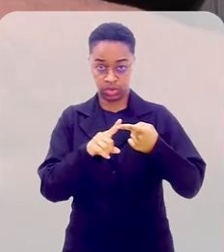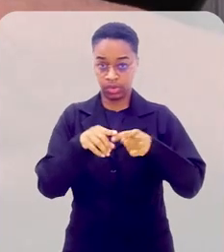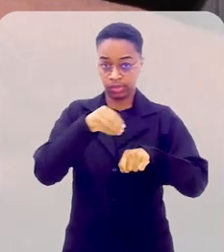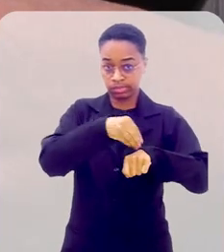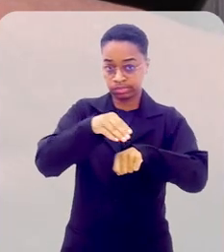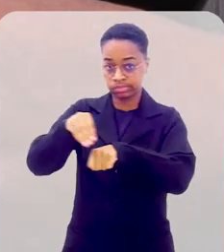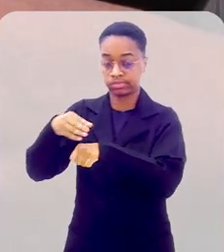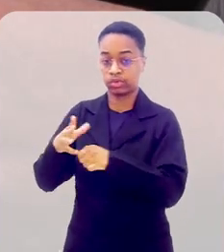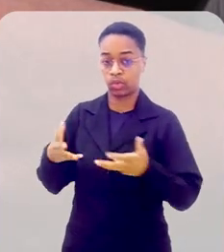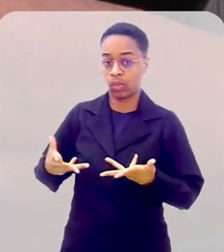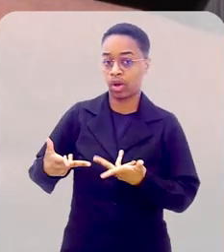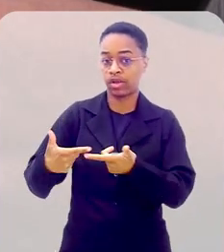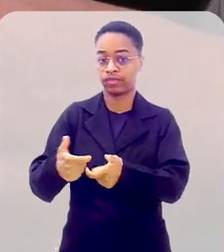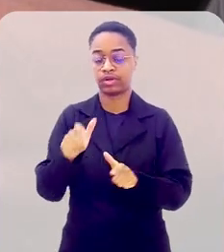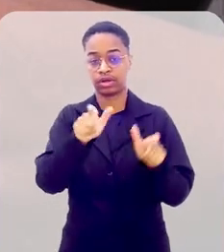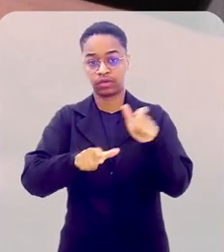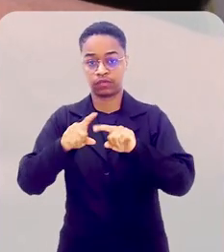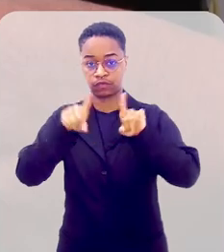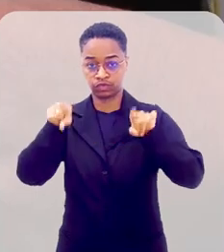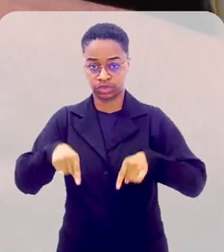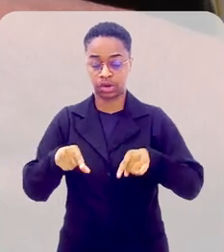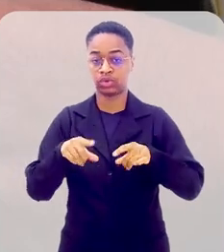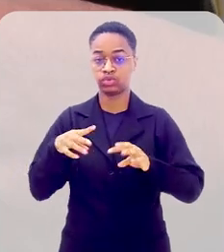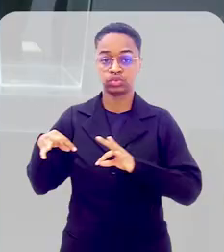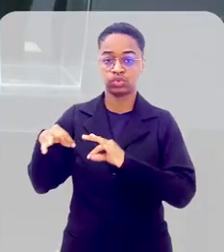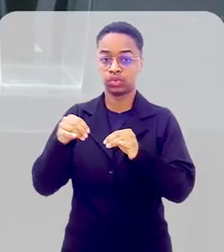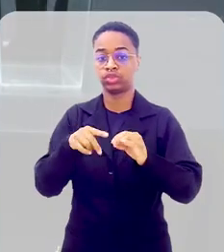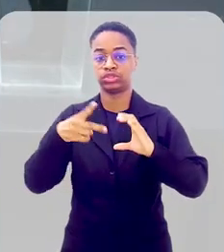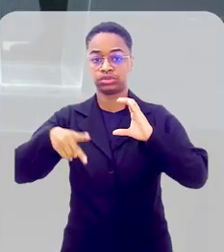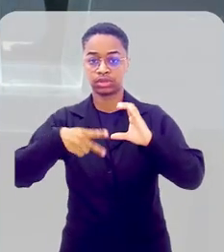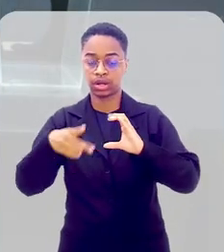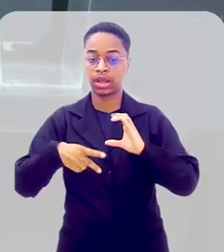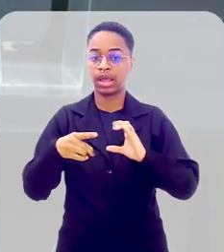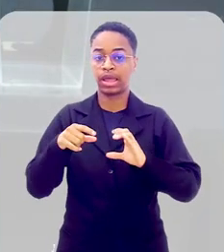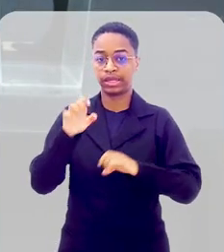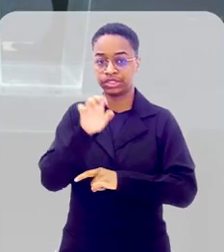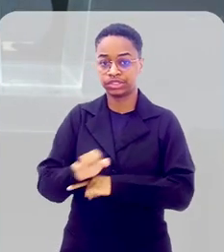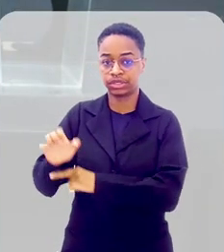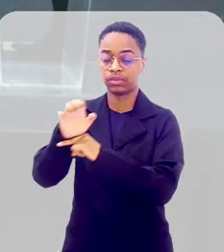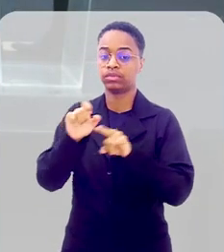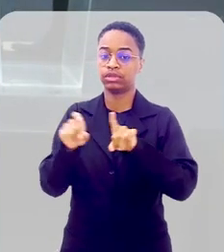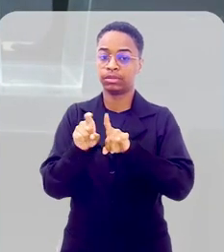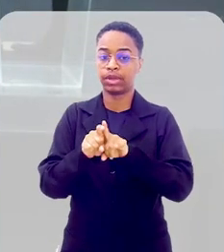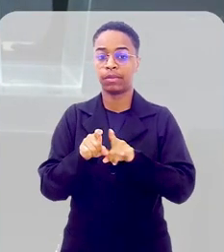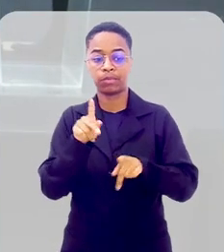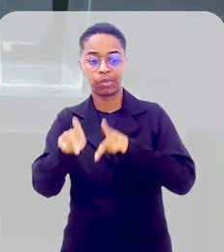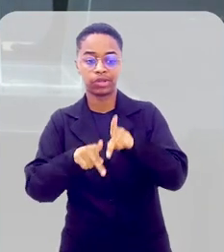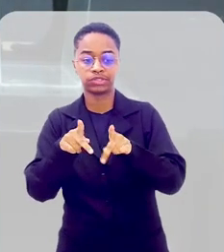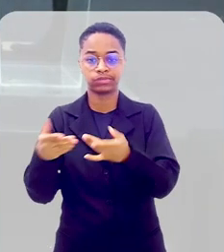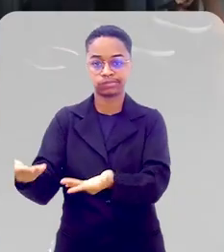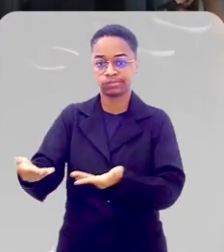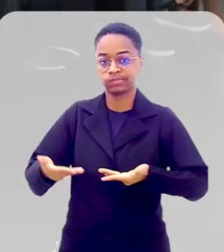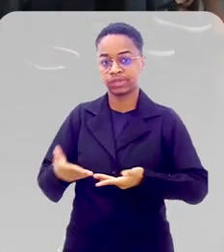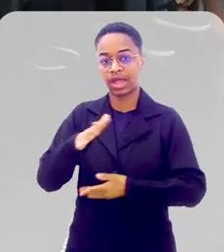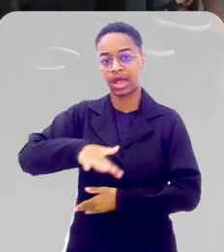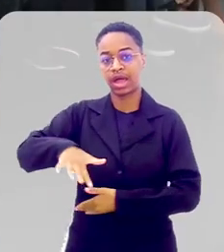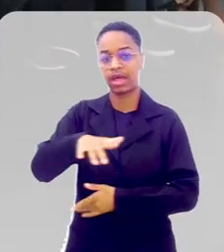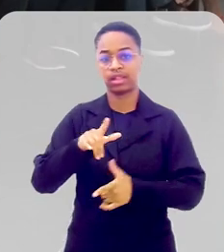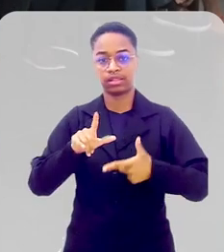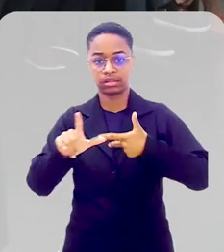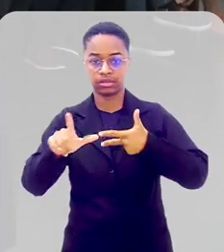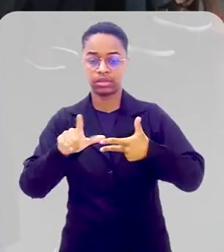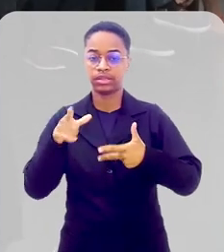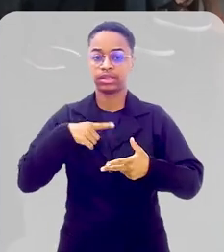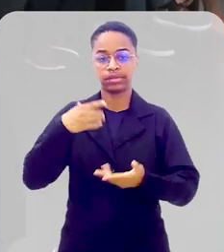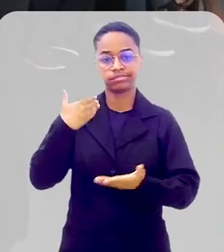servidores da Assembleia e das câmaras municipais em todo o Estado e aproximar a população do ambiente legislativo, promovendo